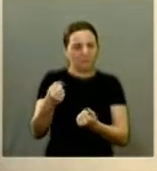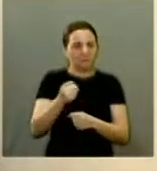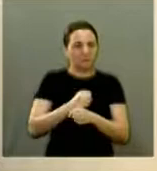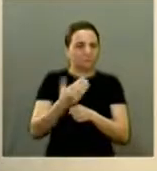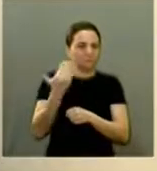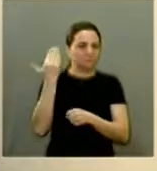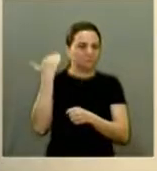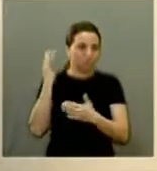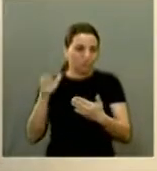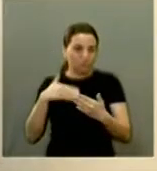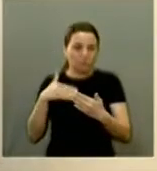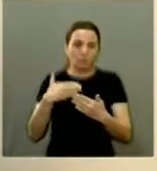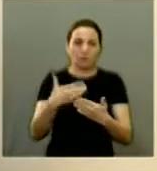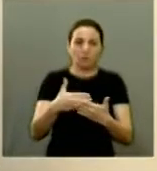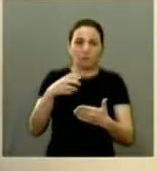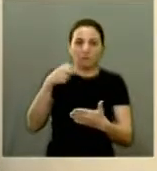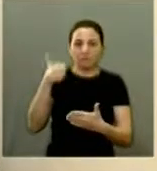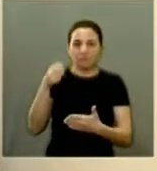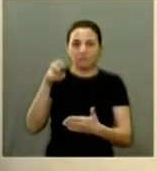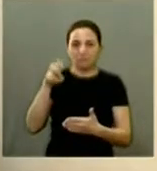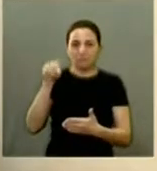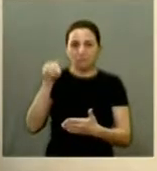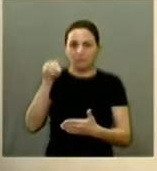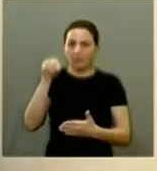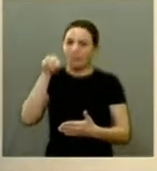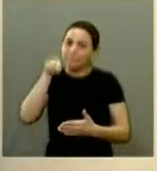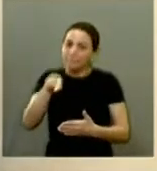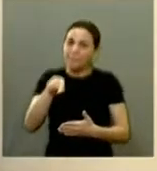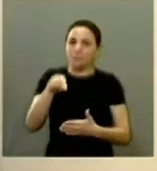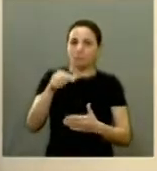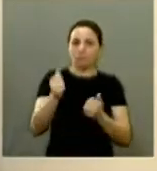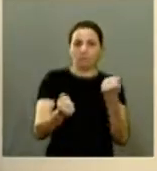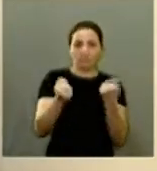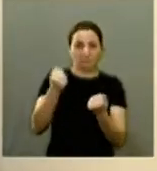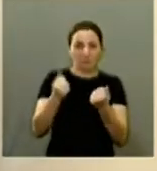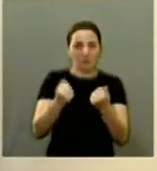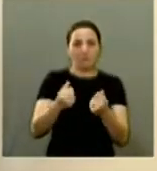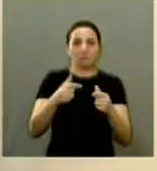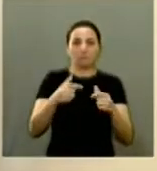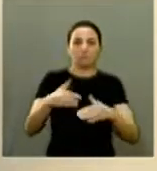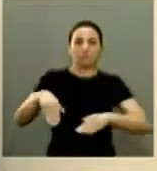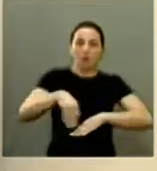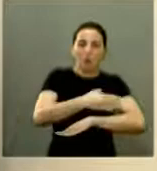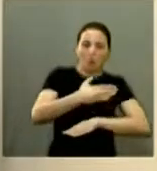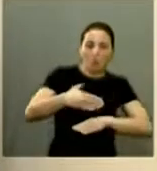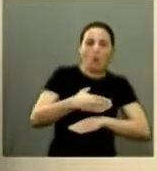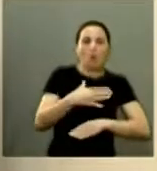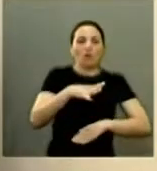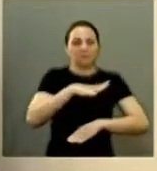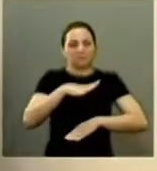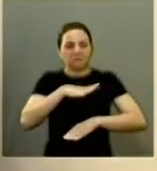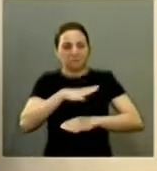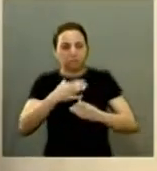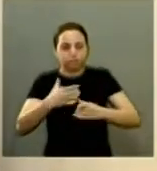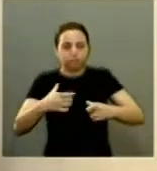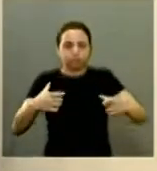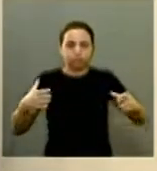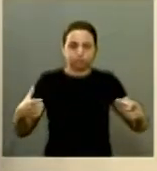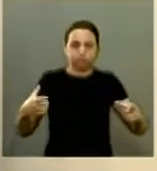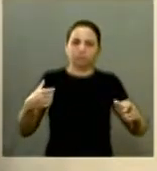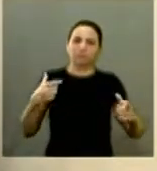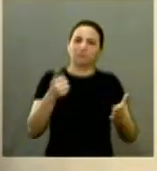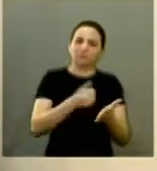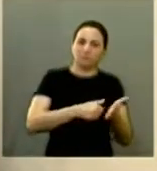chegando a mais de 150 mil veículos a cidade cresce as ruas são as mesmas se não tivesse essa atuação efetiva